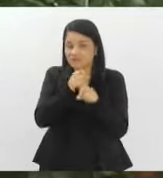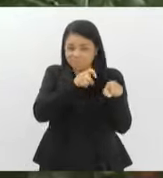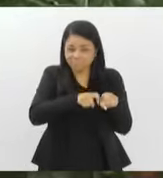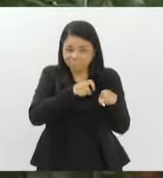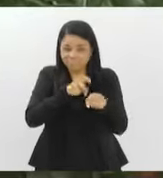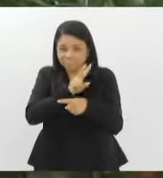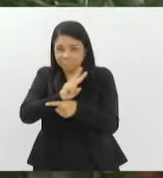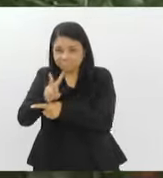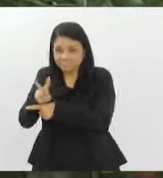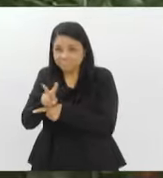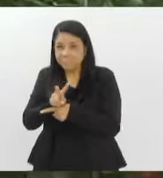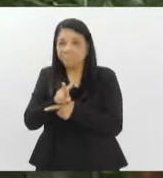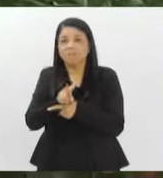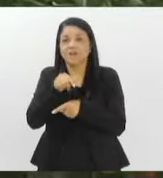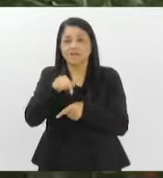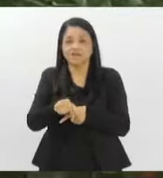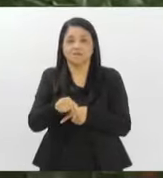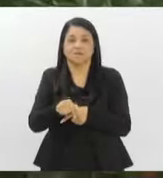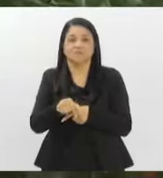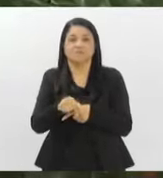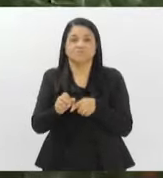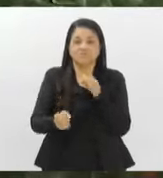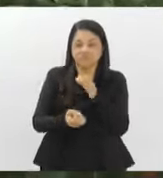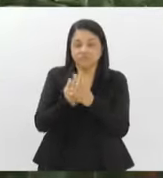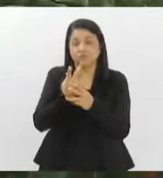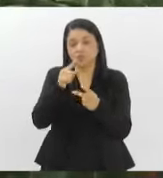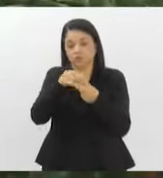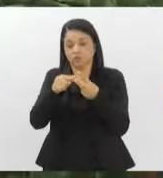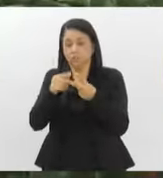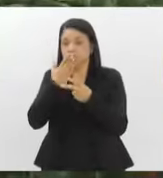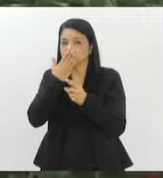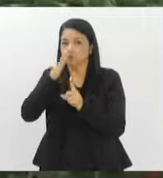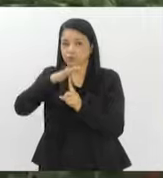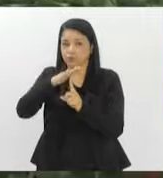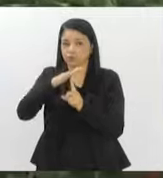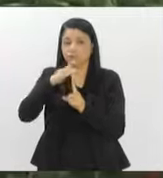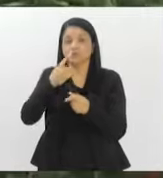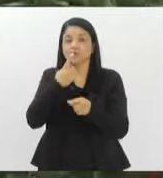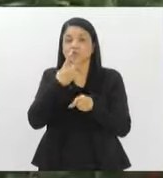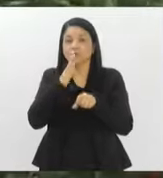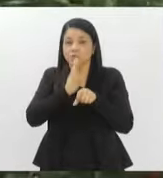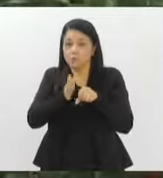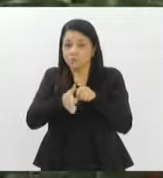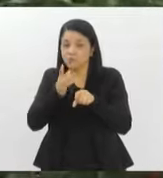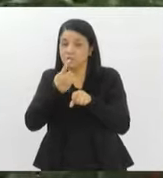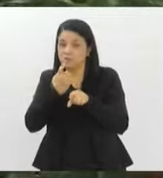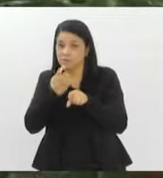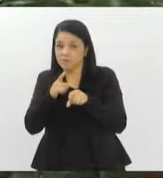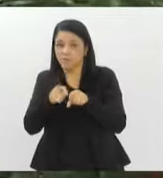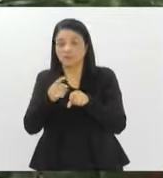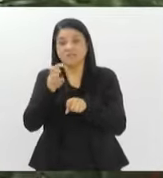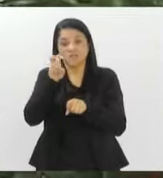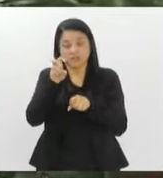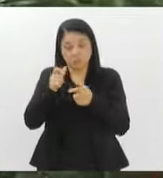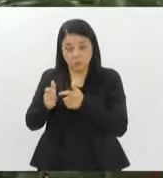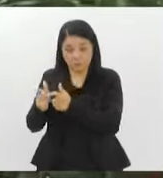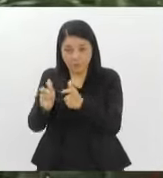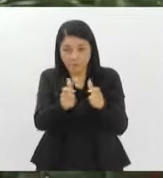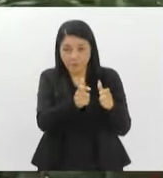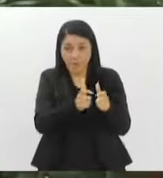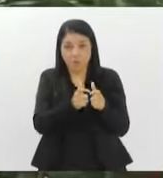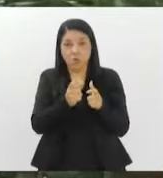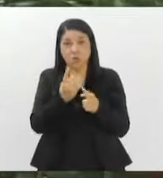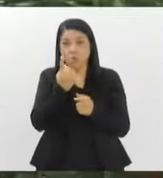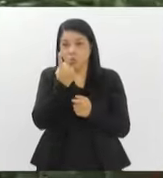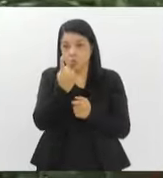Aqui eu produzo duas variedades de tomate, sendo que aqui eu tenho cinco modos de estufa, sendo que um por ano